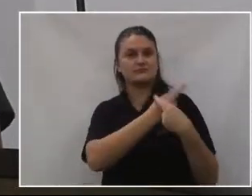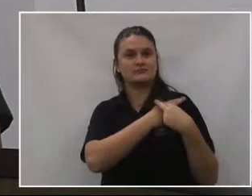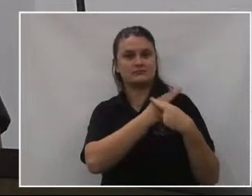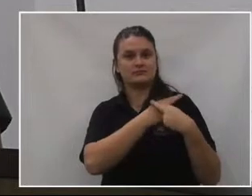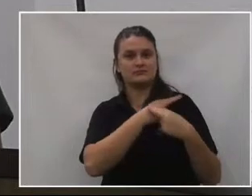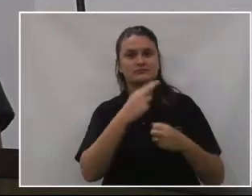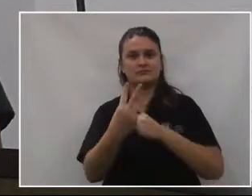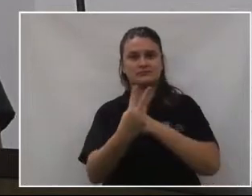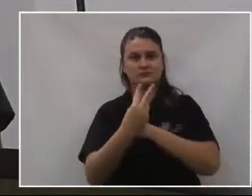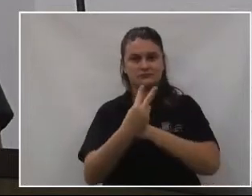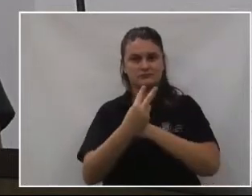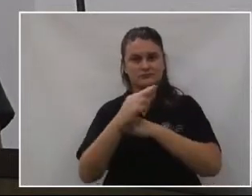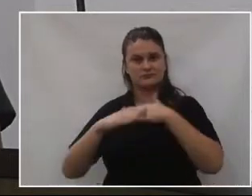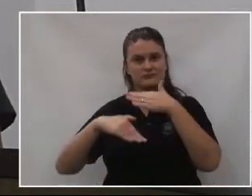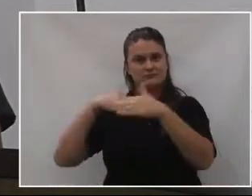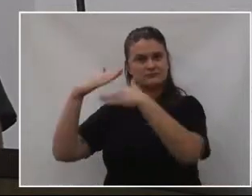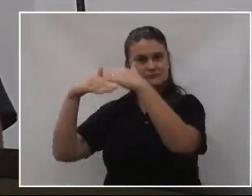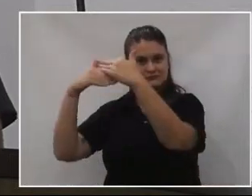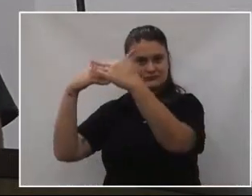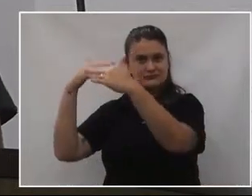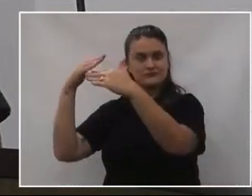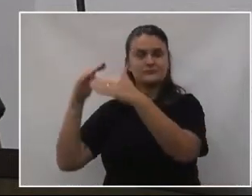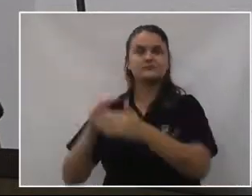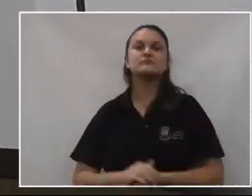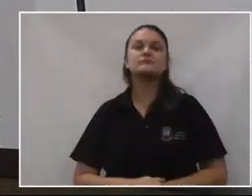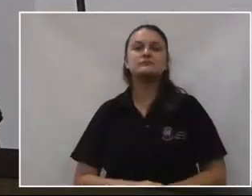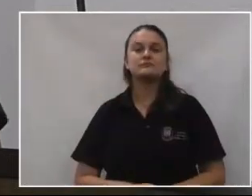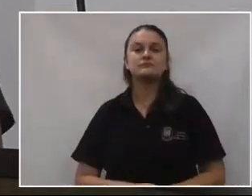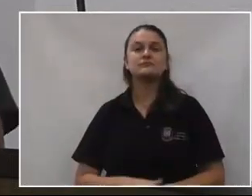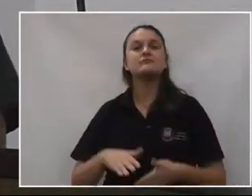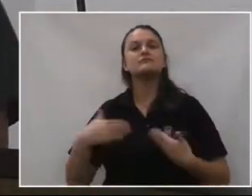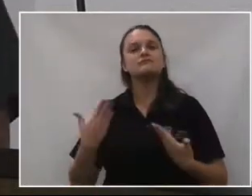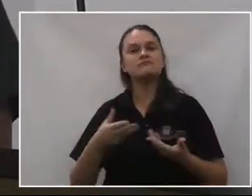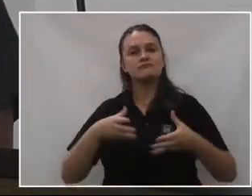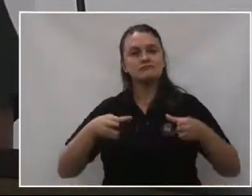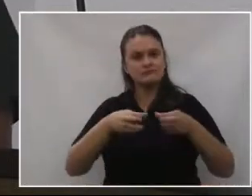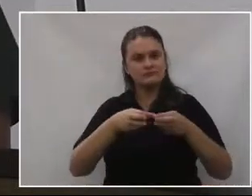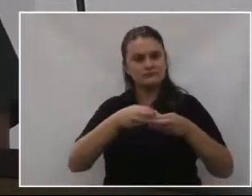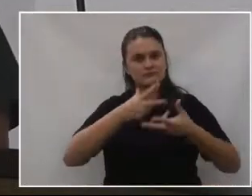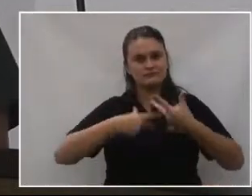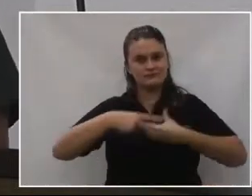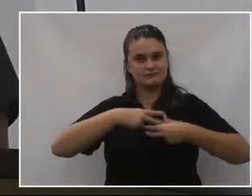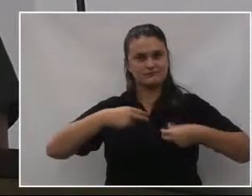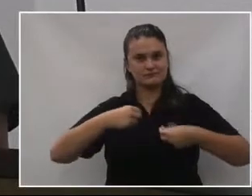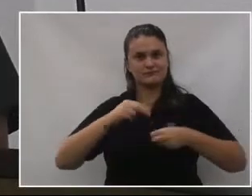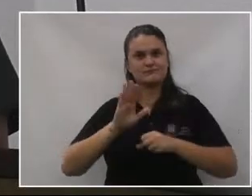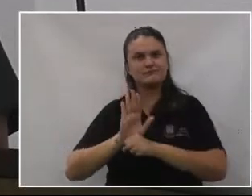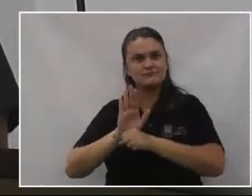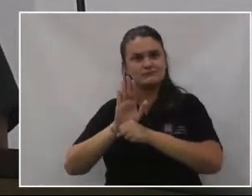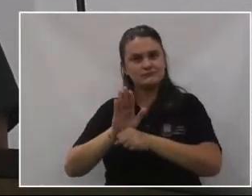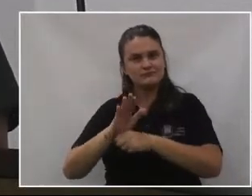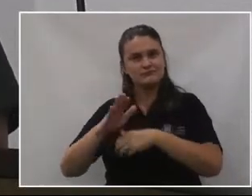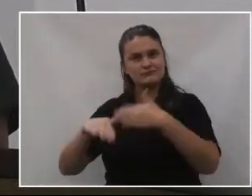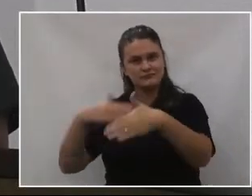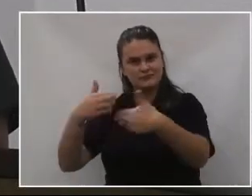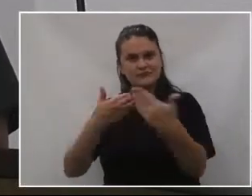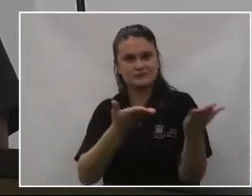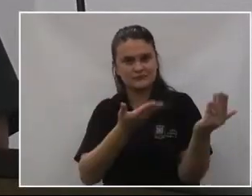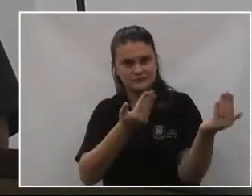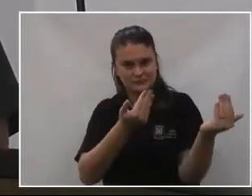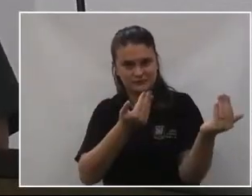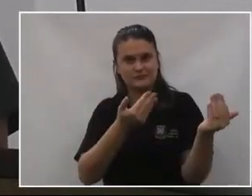pelo seu próprio desenvolvimento. Então, o escotismo, ele ajuda as nossas crianças,